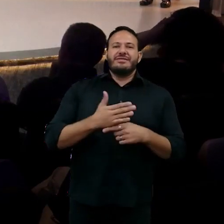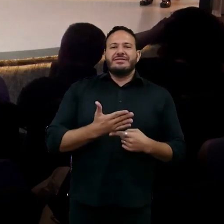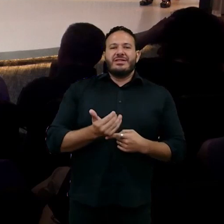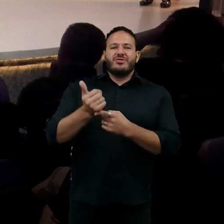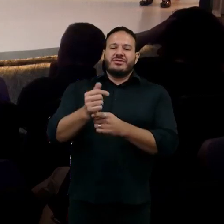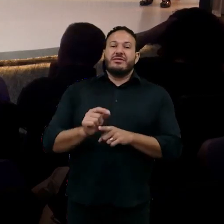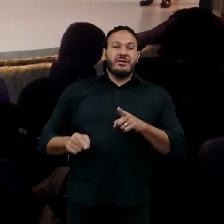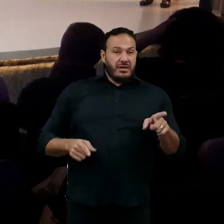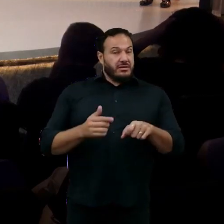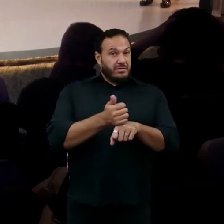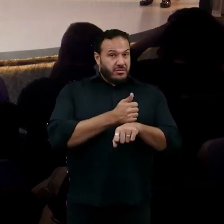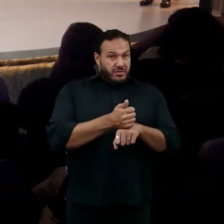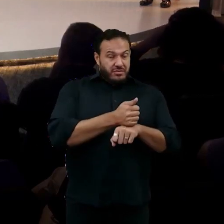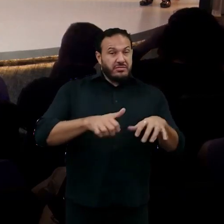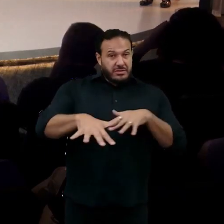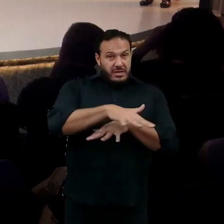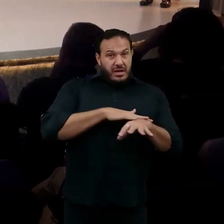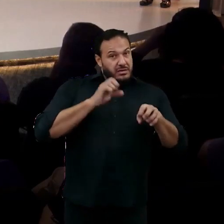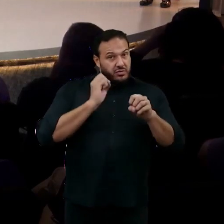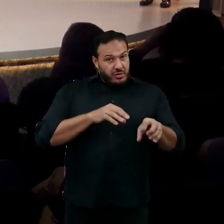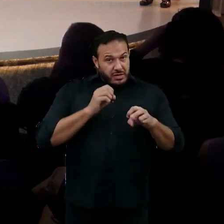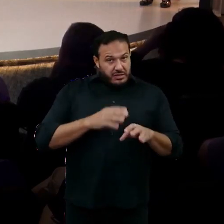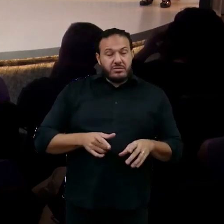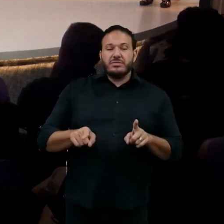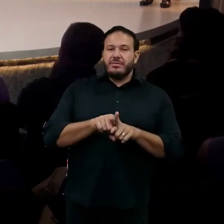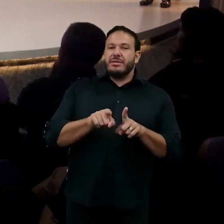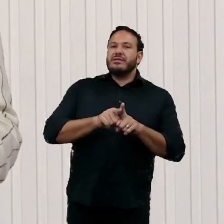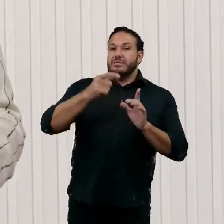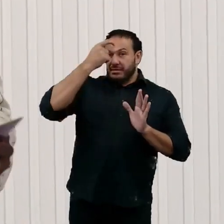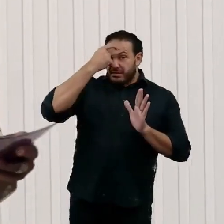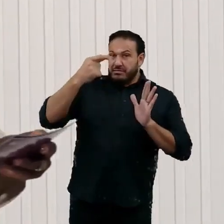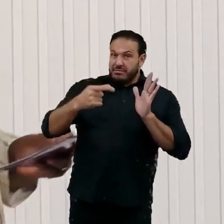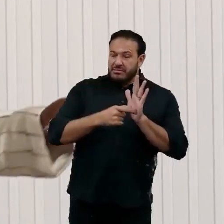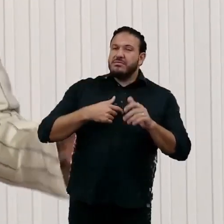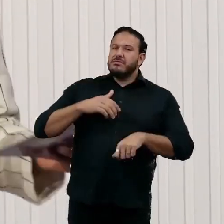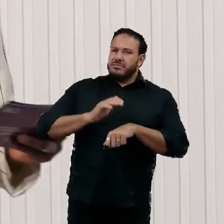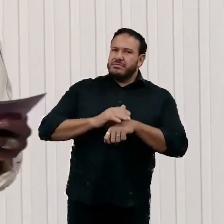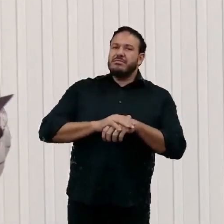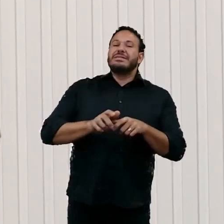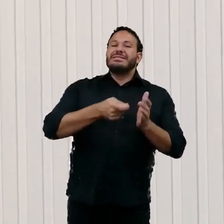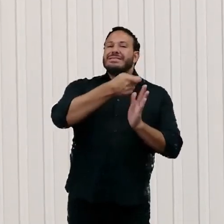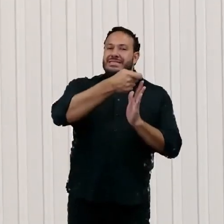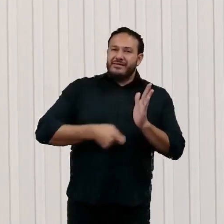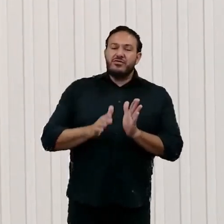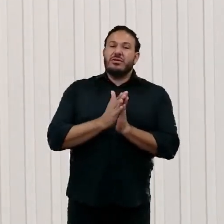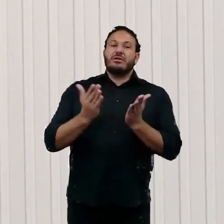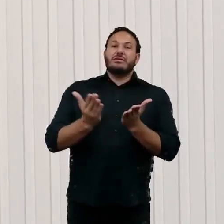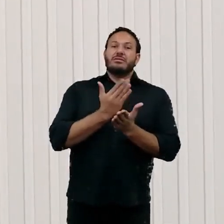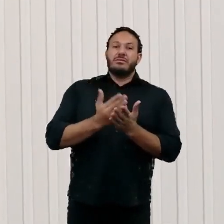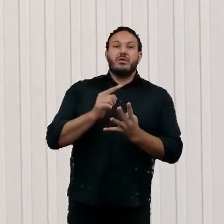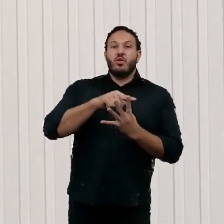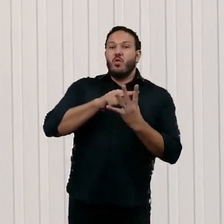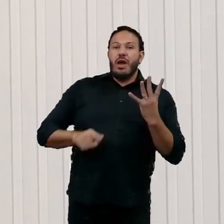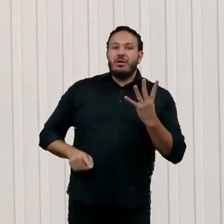especialista na área de Educação e Inteligência Artificial e autor de quatro livros bestsellers sobre esses temas.